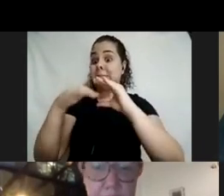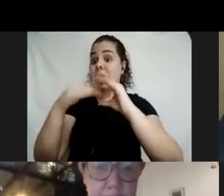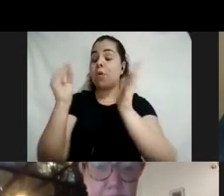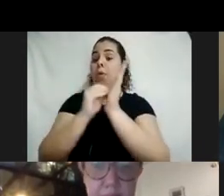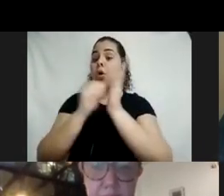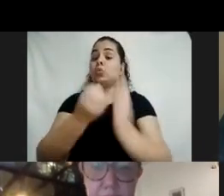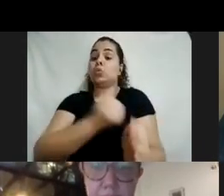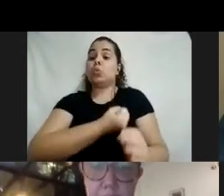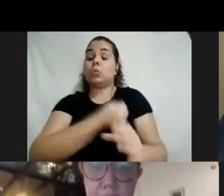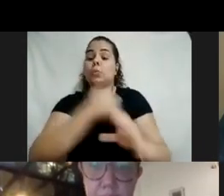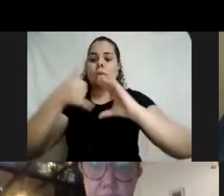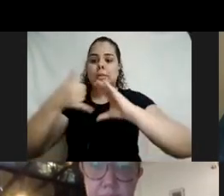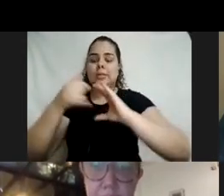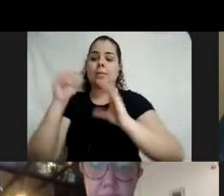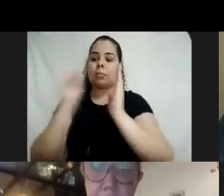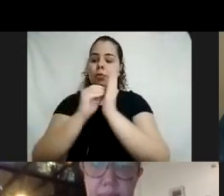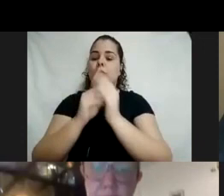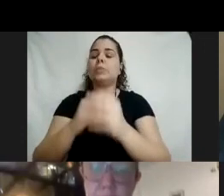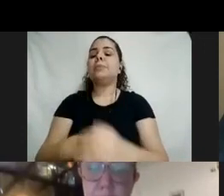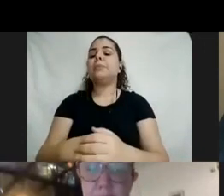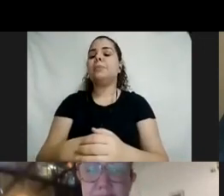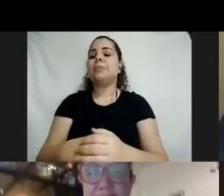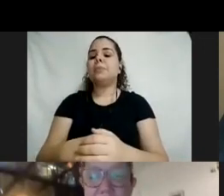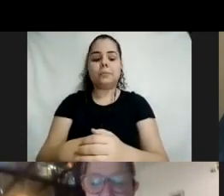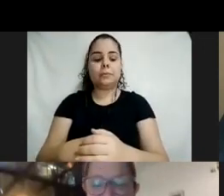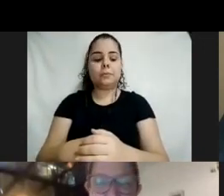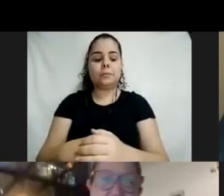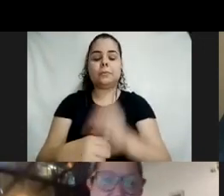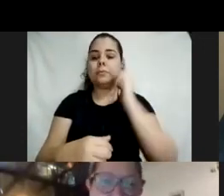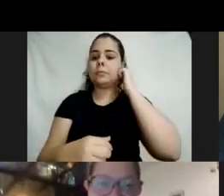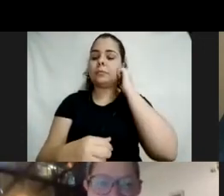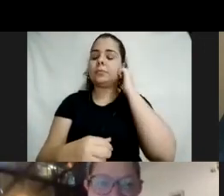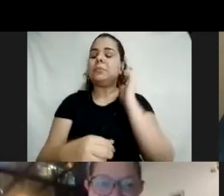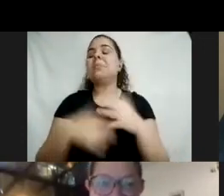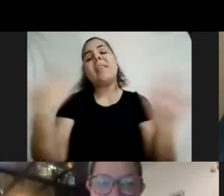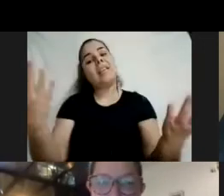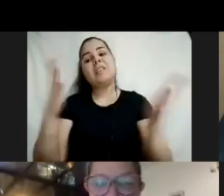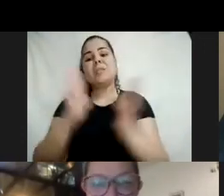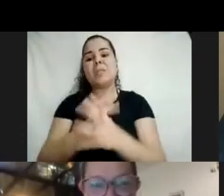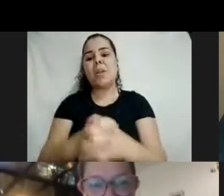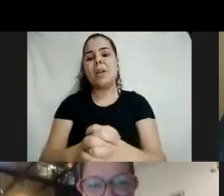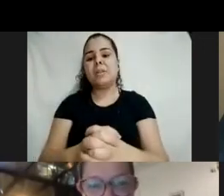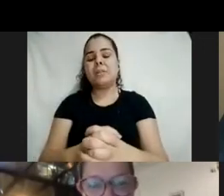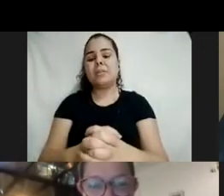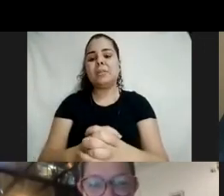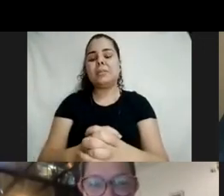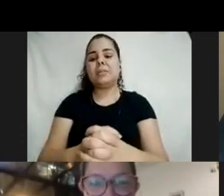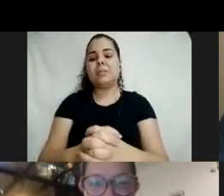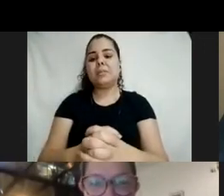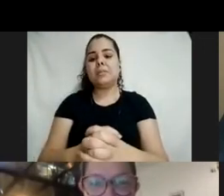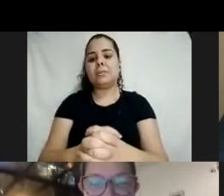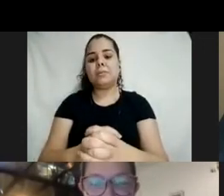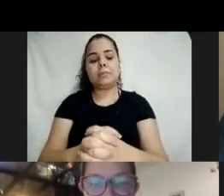eu incluo todo mundo, tá? Bianca, eu sei, já te incluí. Mas é isso, gente, o mais, Bianca, últimas?